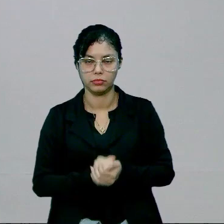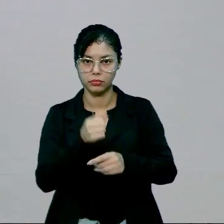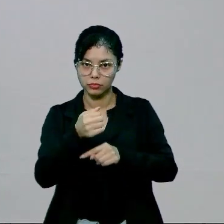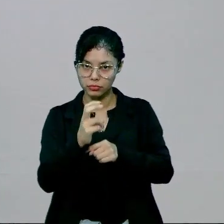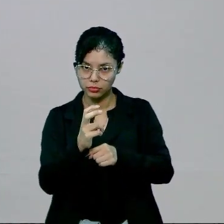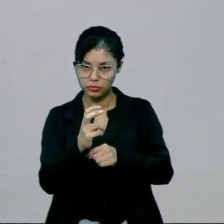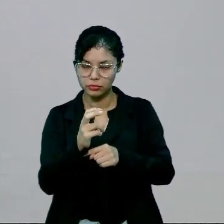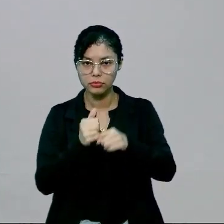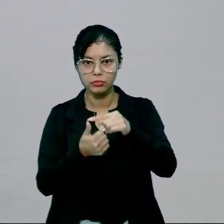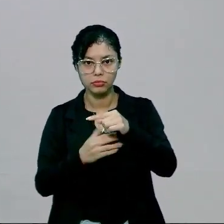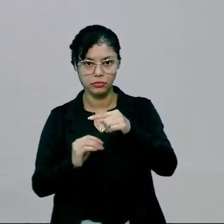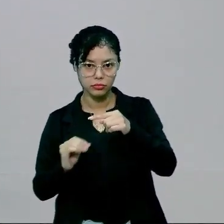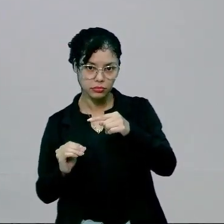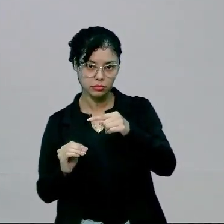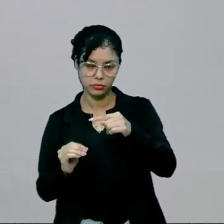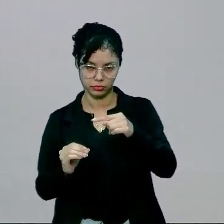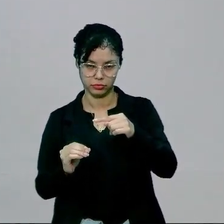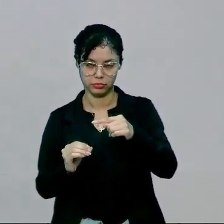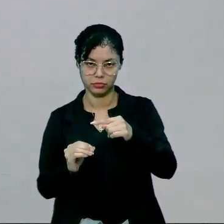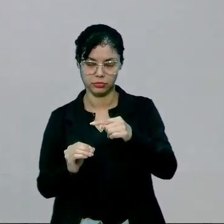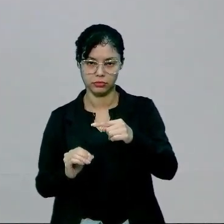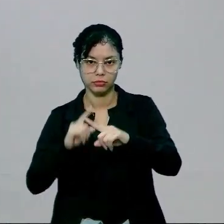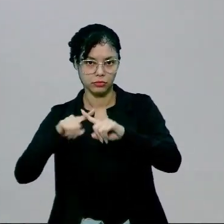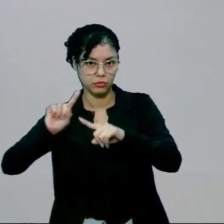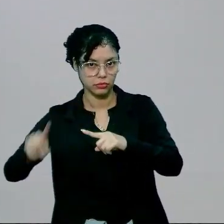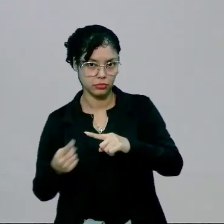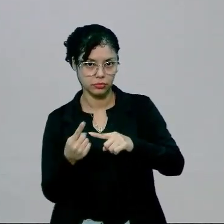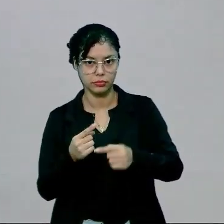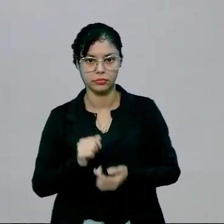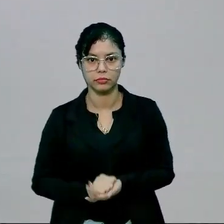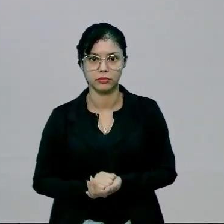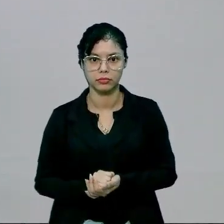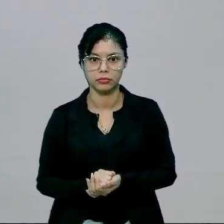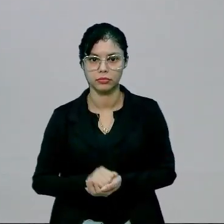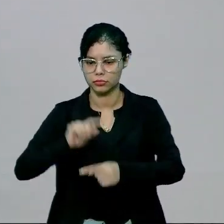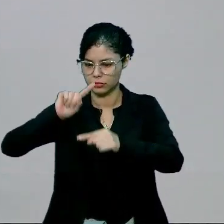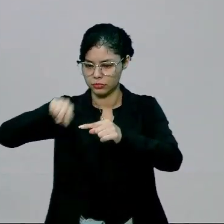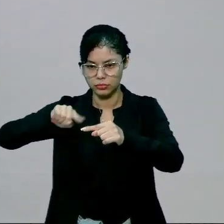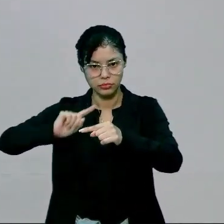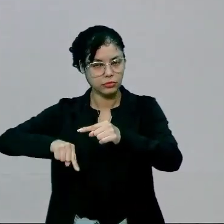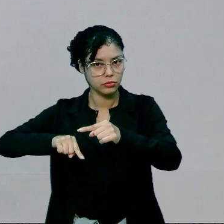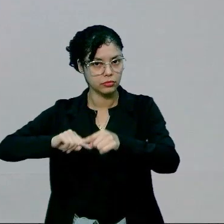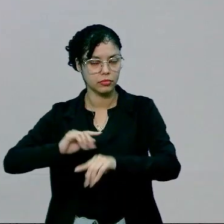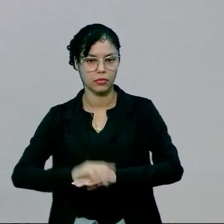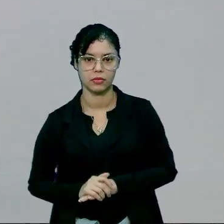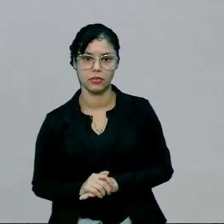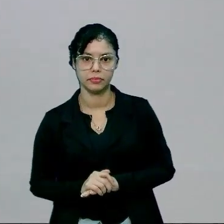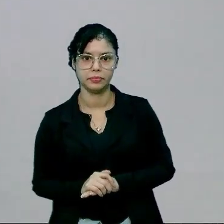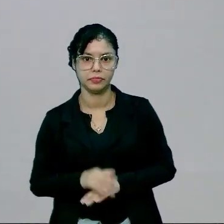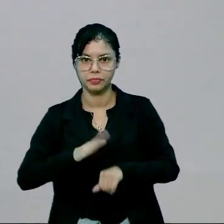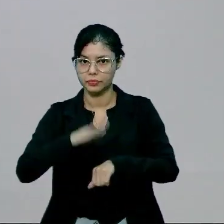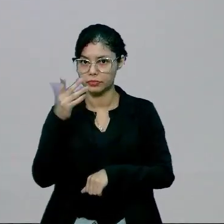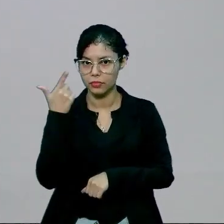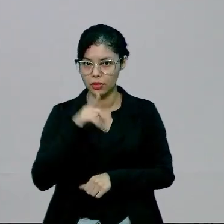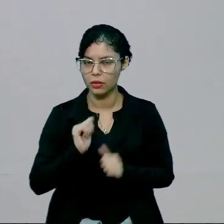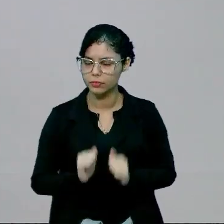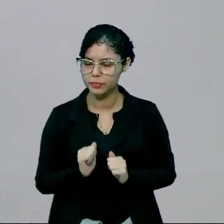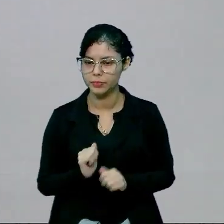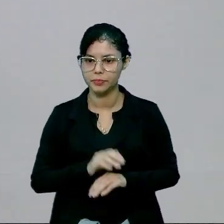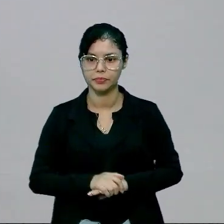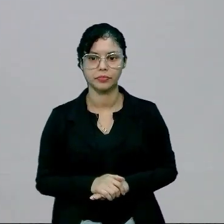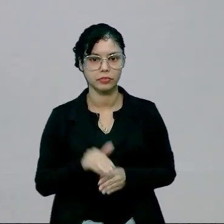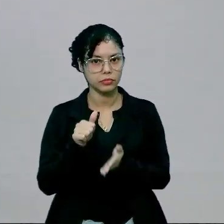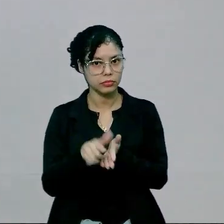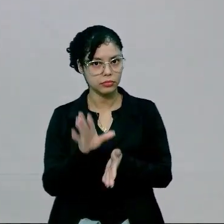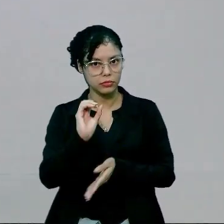15 sobre 100, né? Vezes mil. Vamos cortar os zeros, que é o máximo que a gente puder, tudo bem?